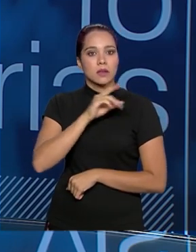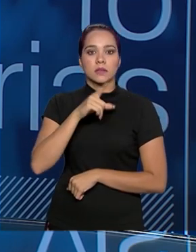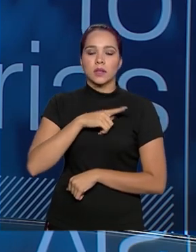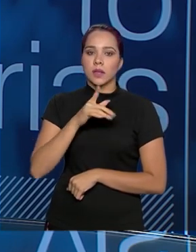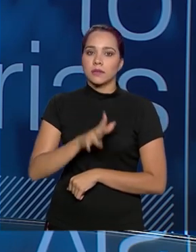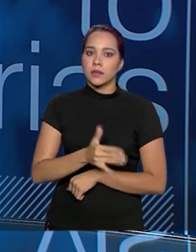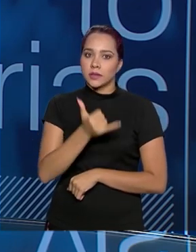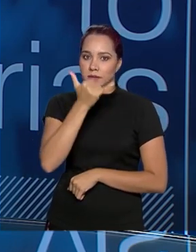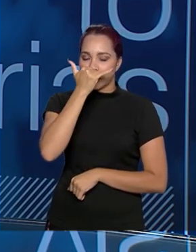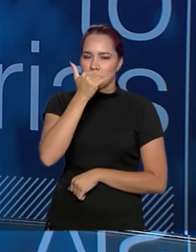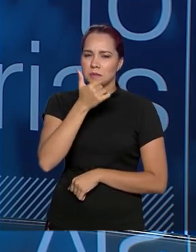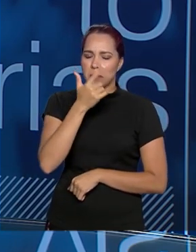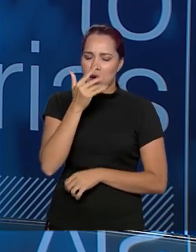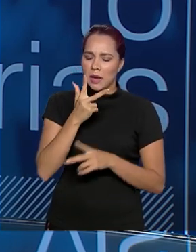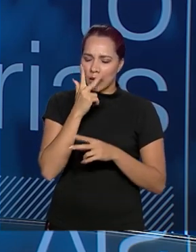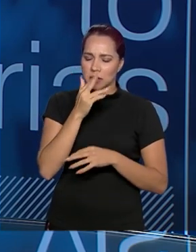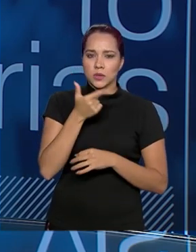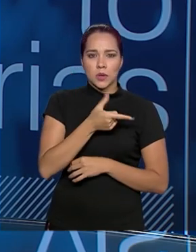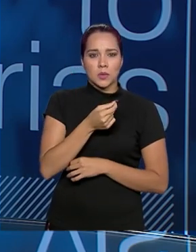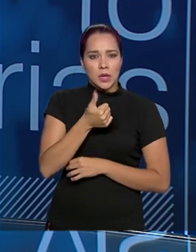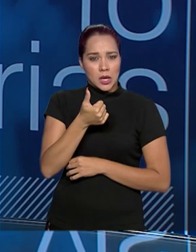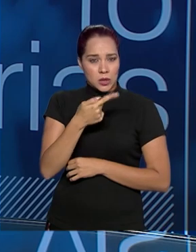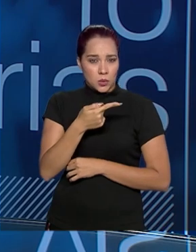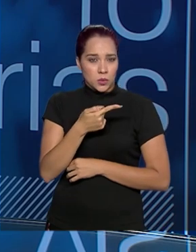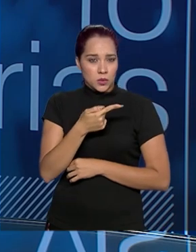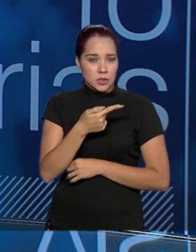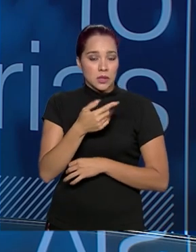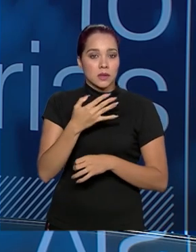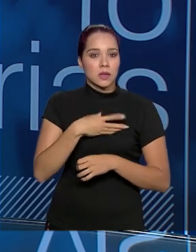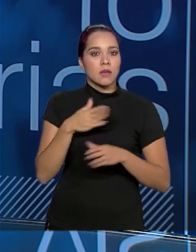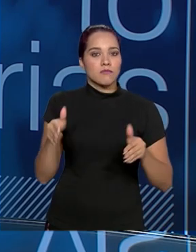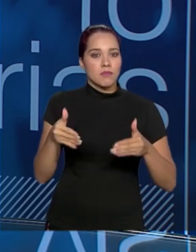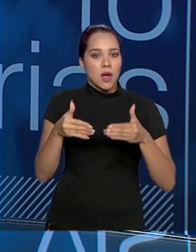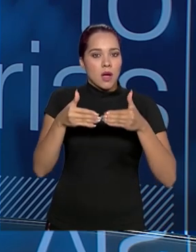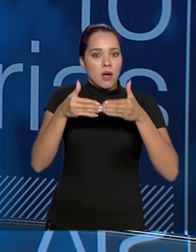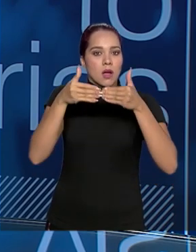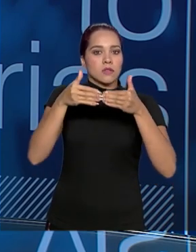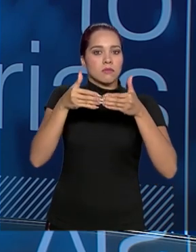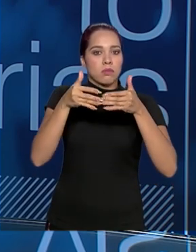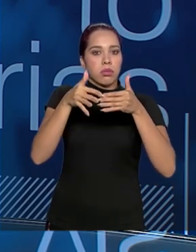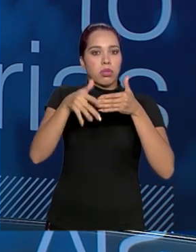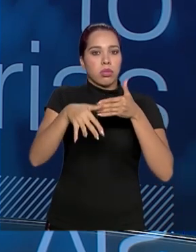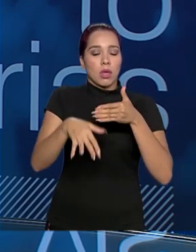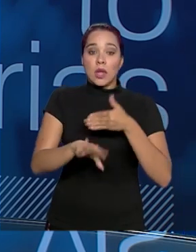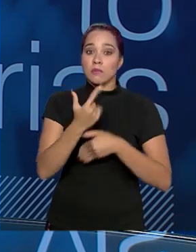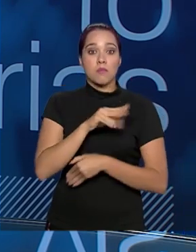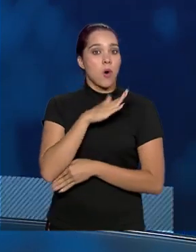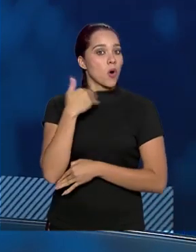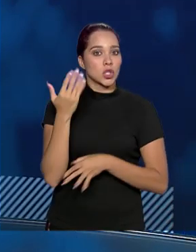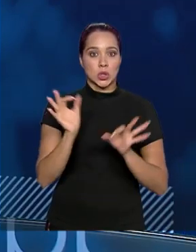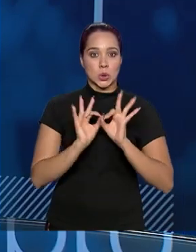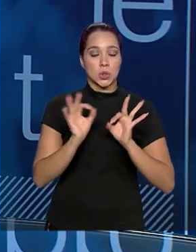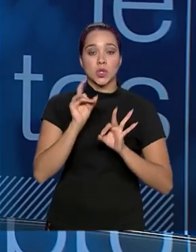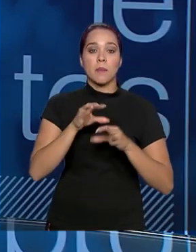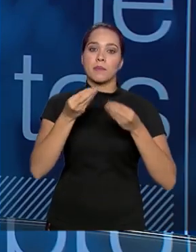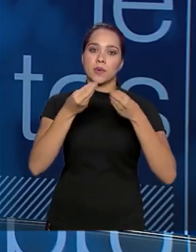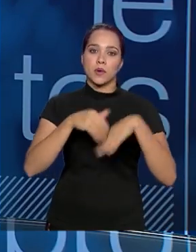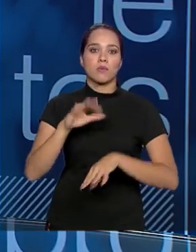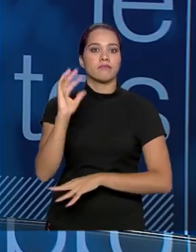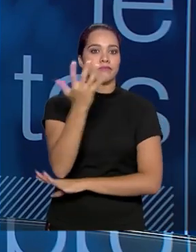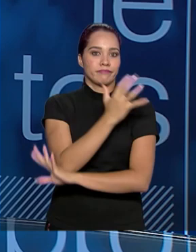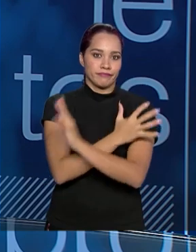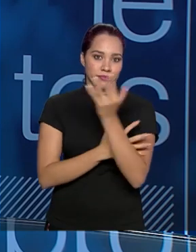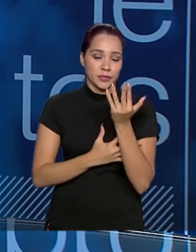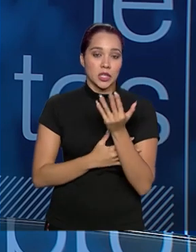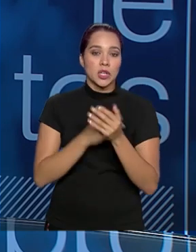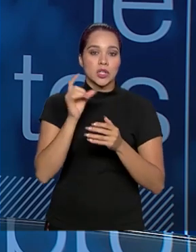2014, se não estou enganado, que é em Mount Poli, uma barragem que rompeu, não houve morte, foi um só praticamente dano ambiental, e era uma